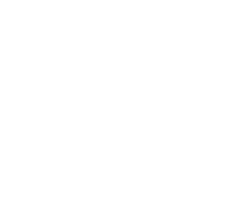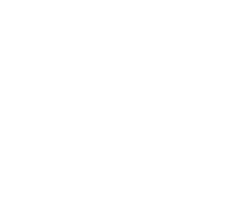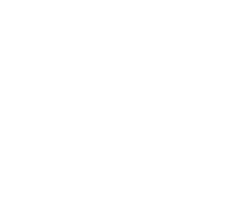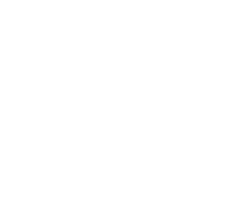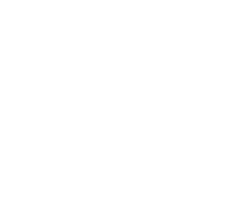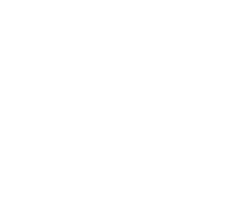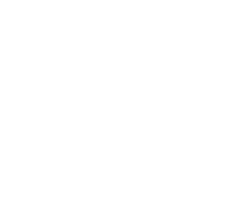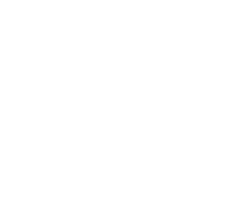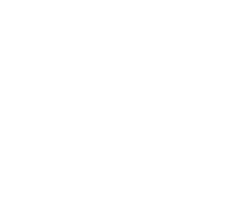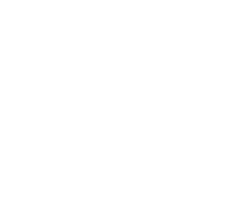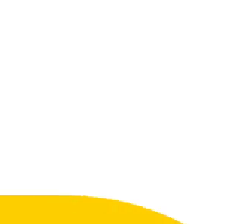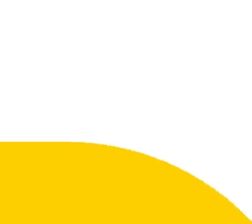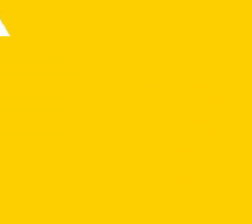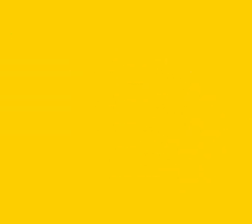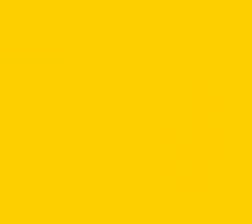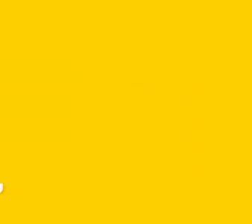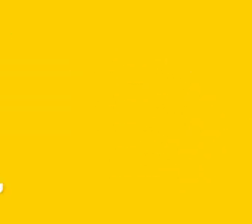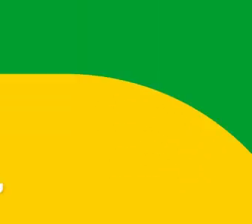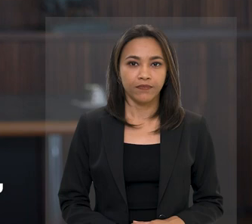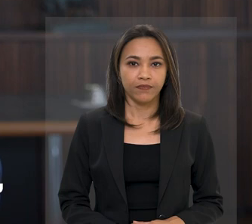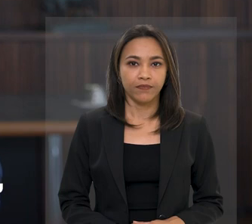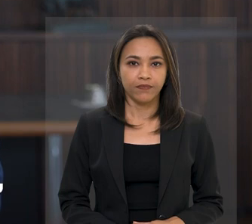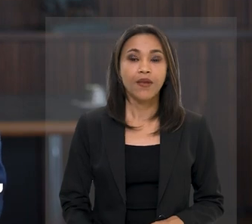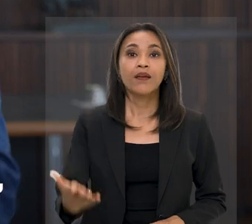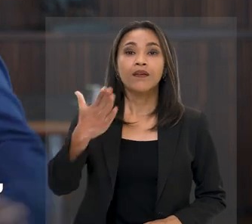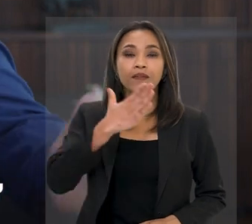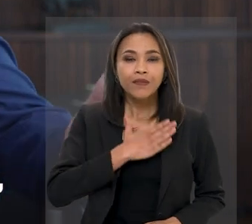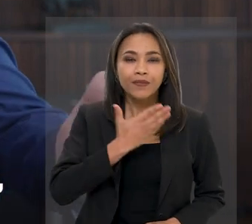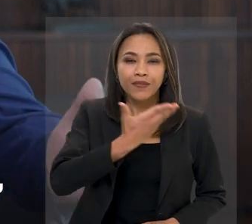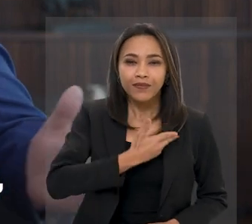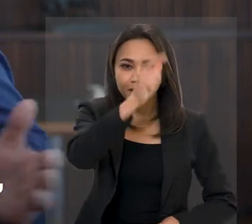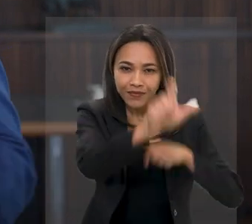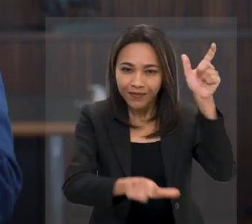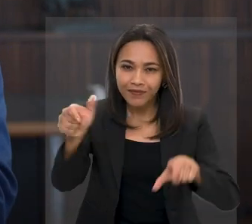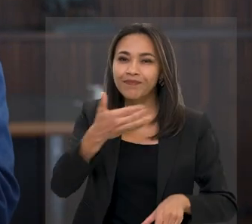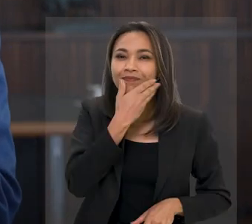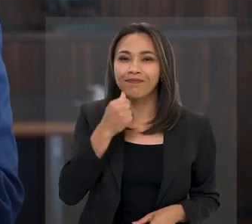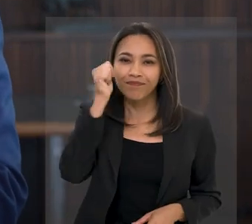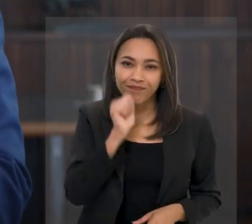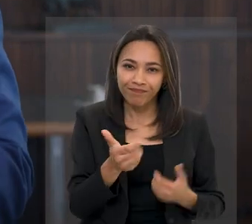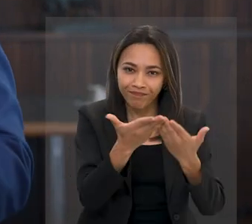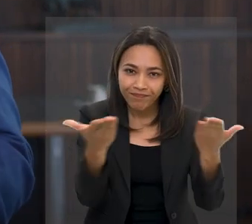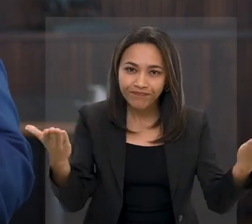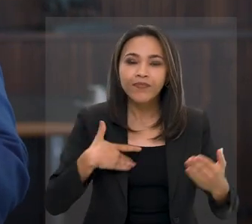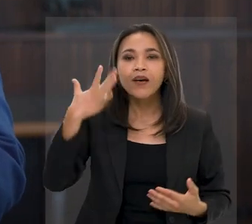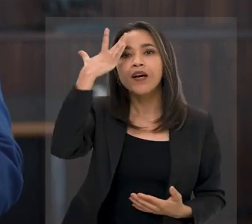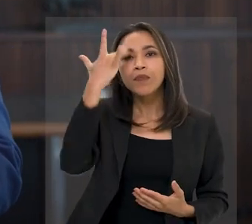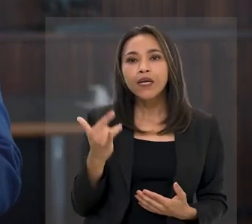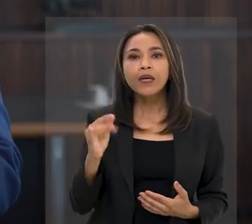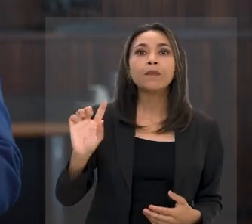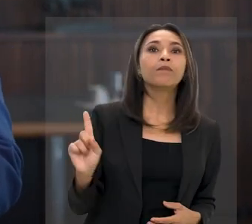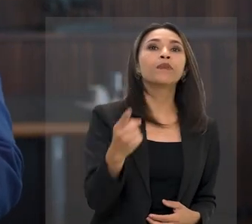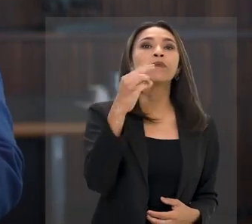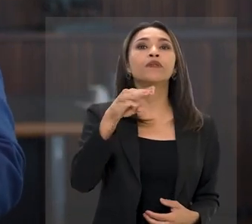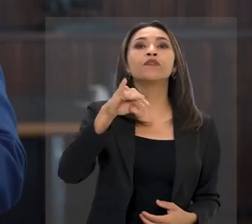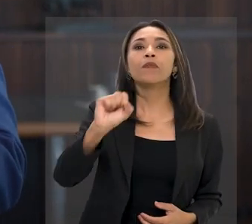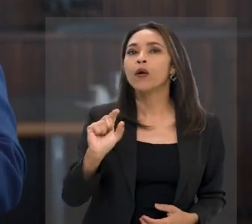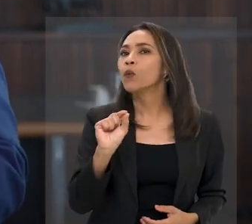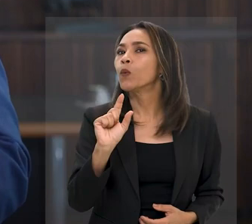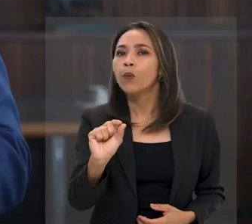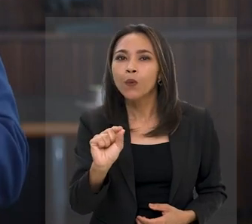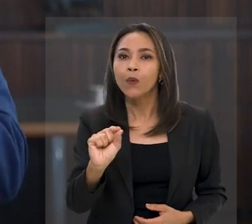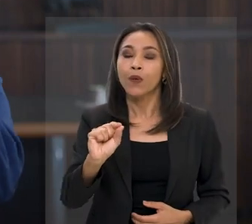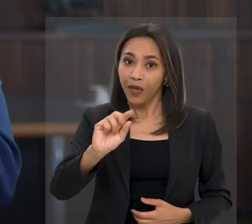Lula da Silva. Meus amigos e minhas amigas, amanhã, 1º de maio, é a de